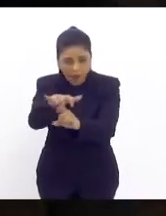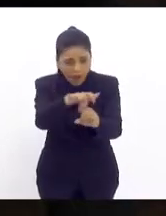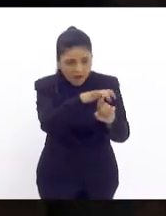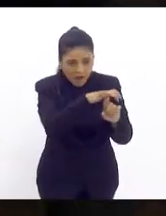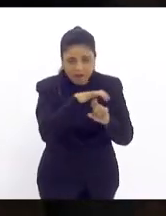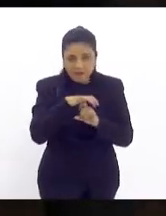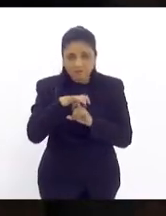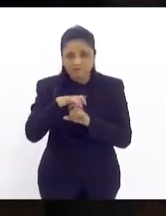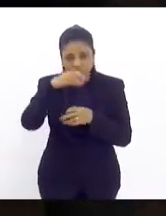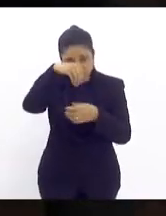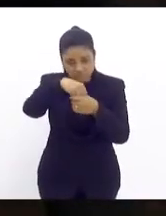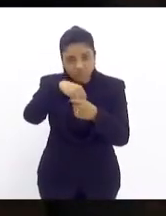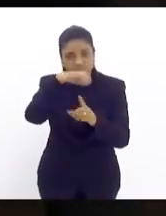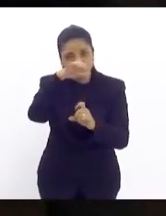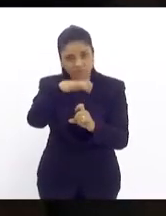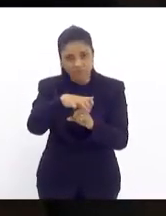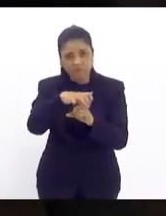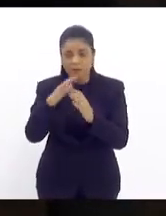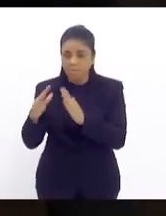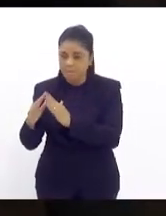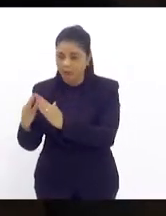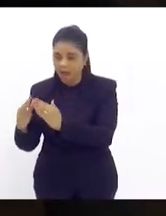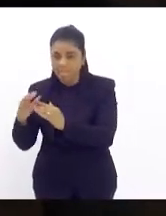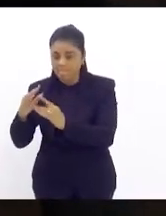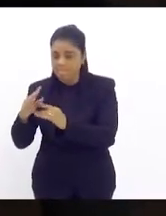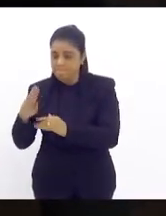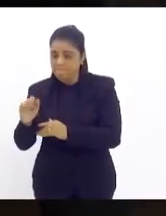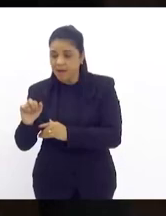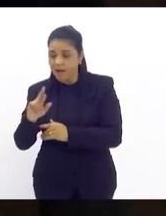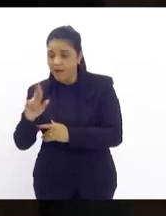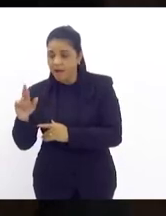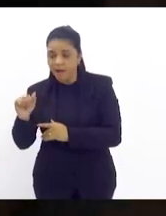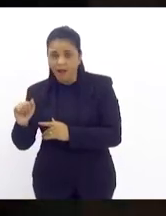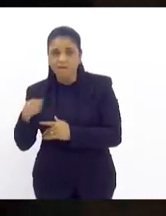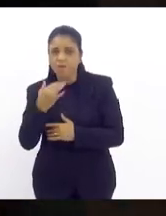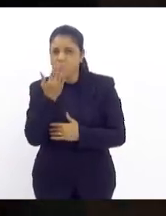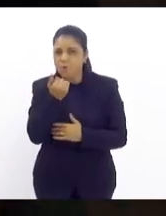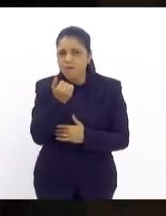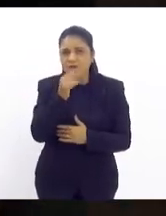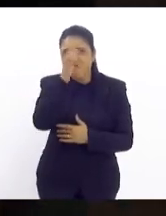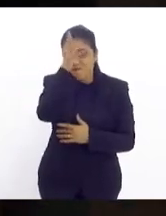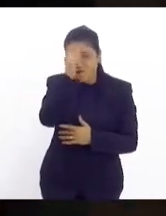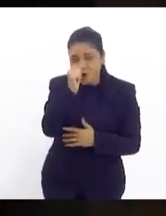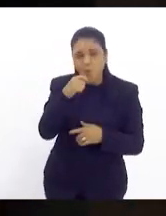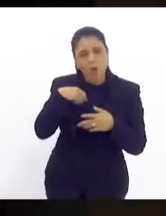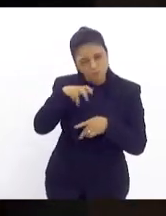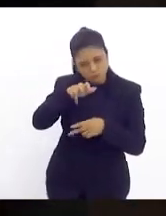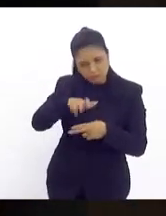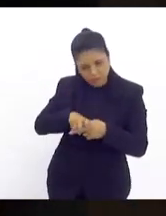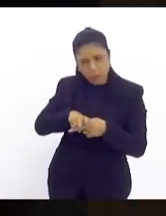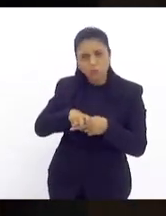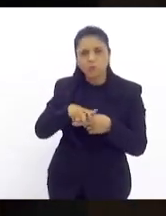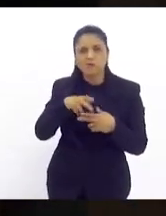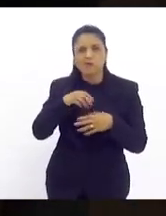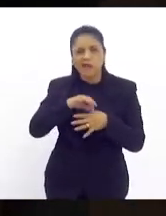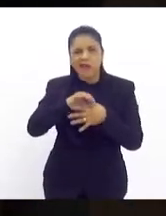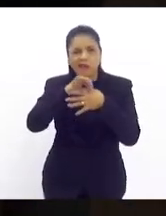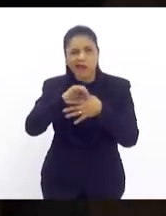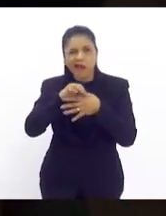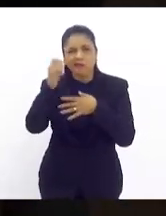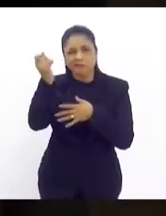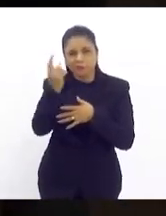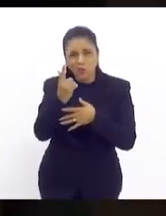que eu muitas das vezes já sentei e continuo sentando para comer um bom frango caipira, uma boa carne do sol e cantar karaokê